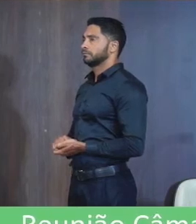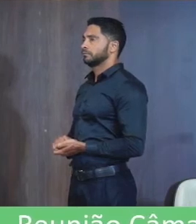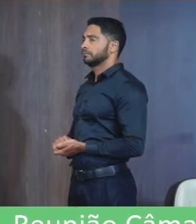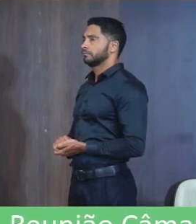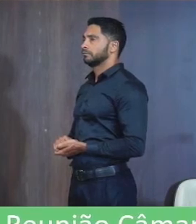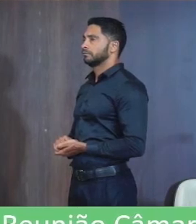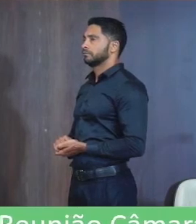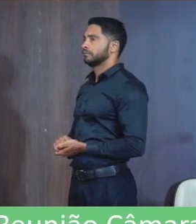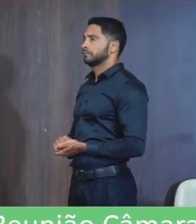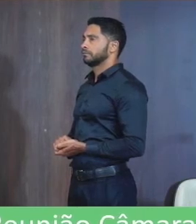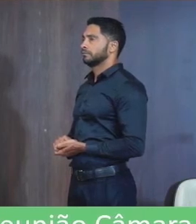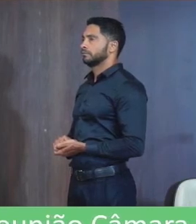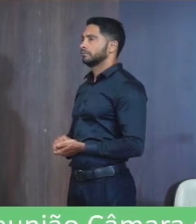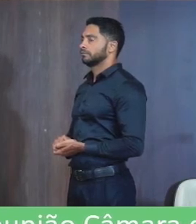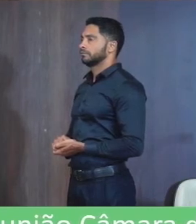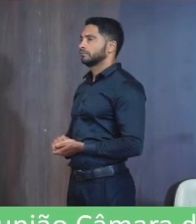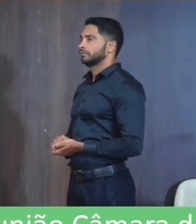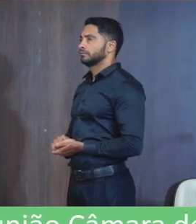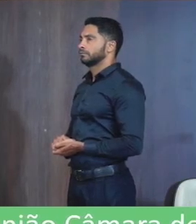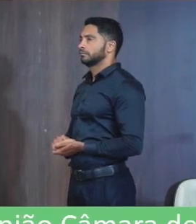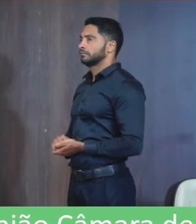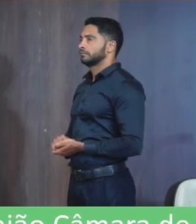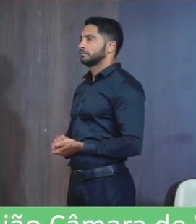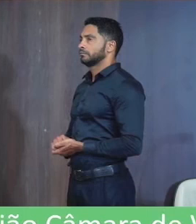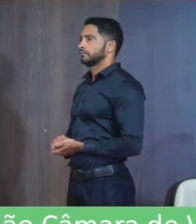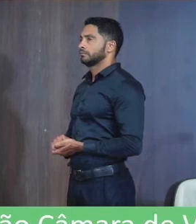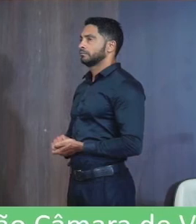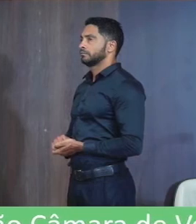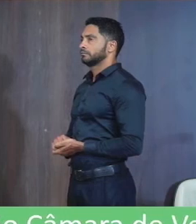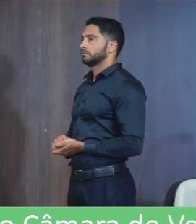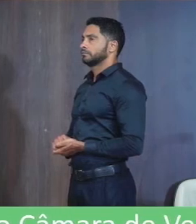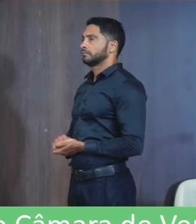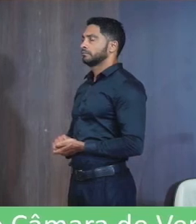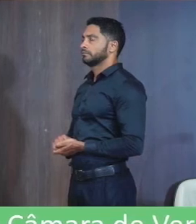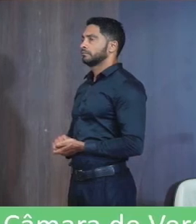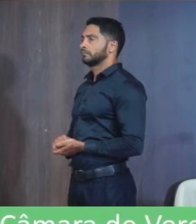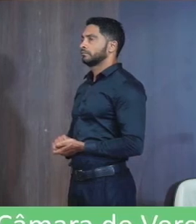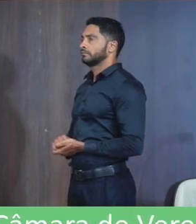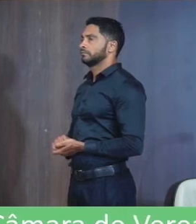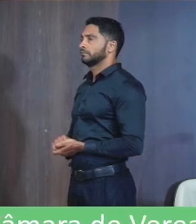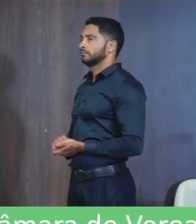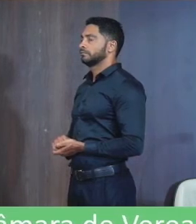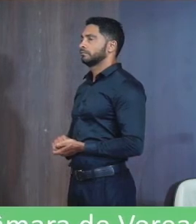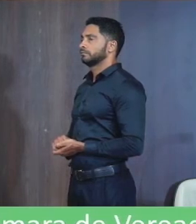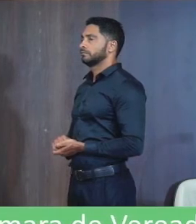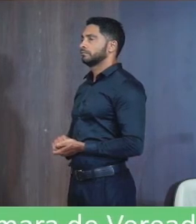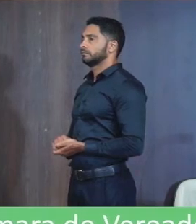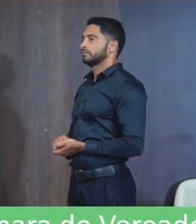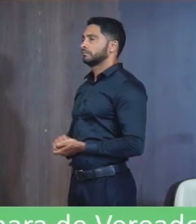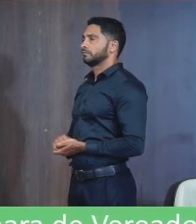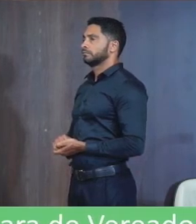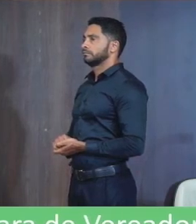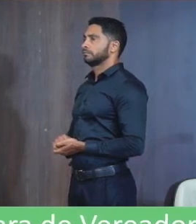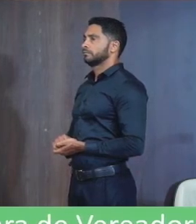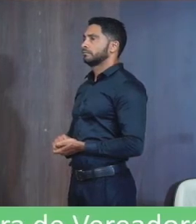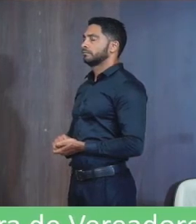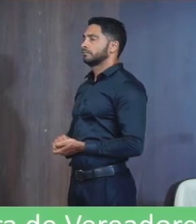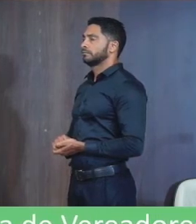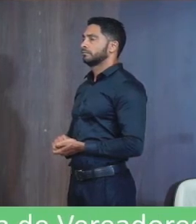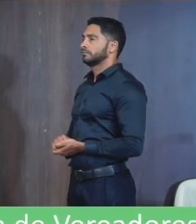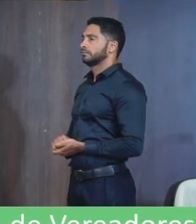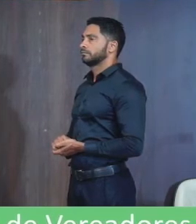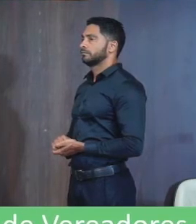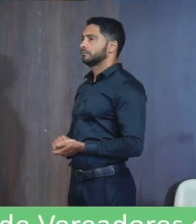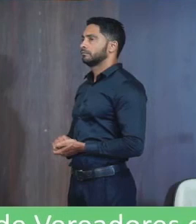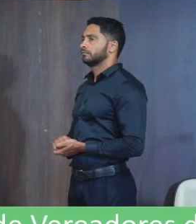Brilhante Estrela Terra bendita É Sonho Amada Em ti